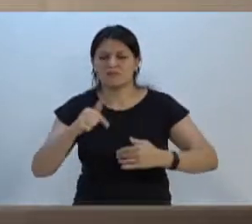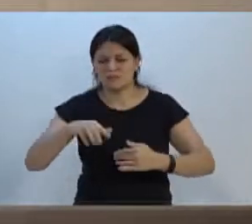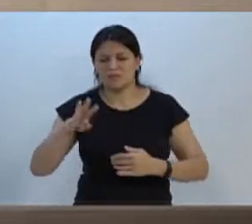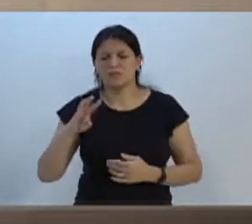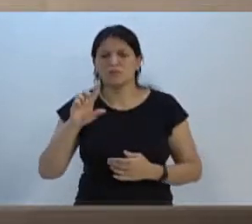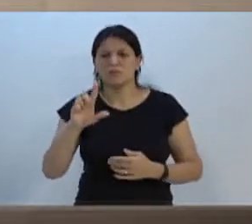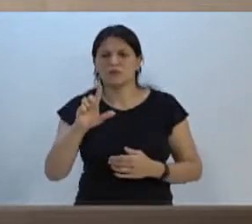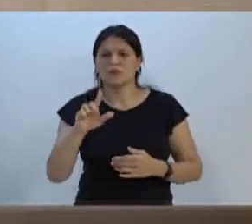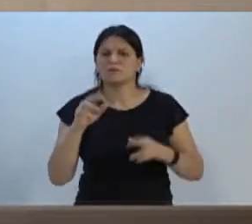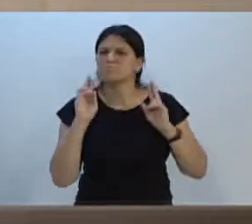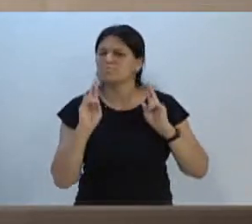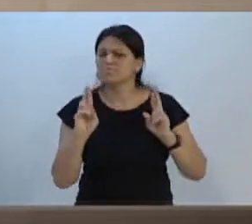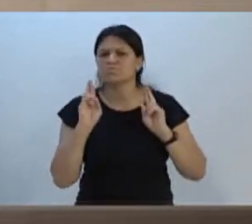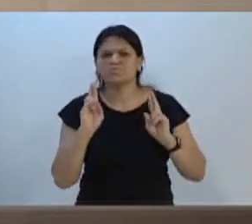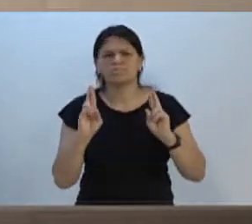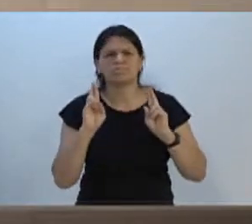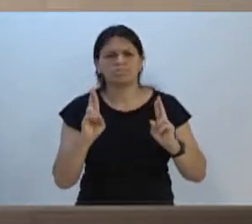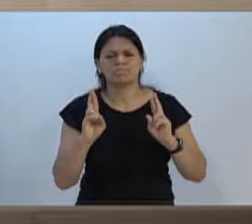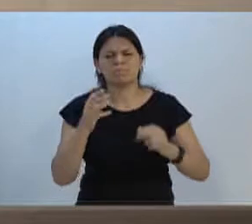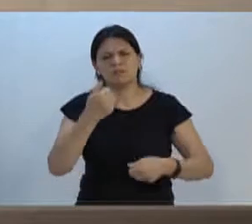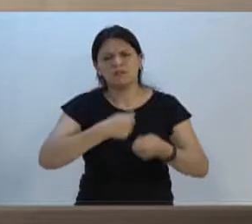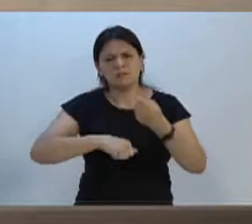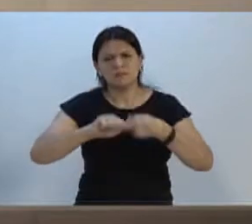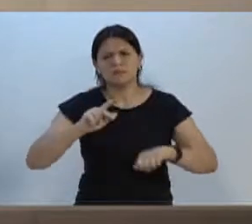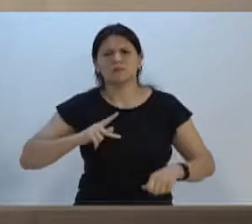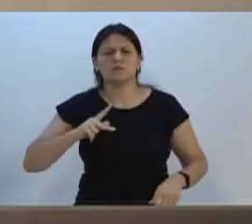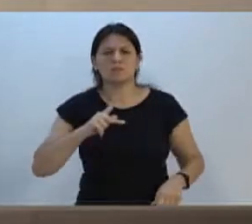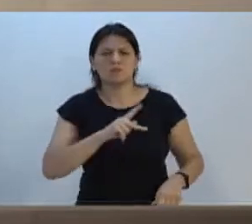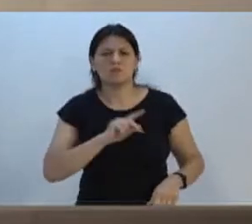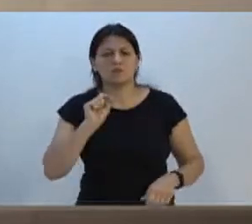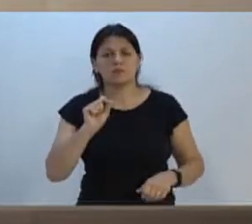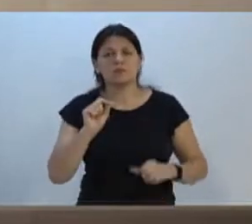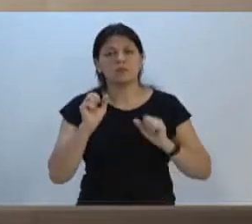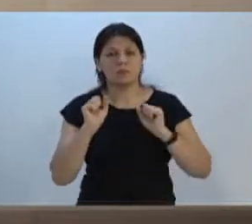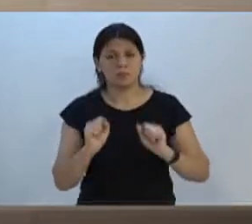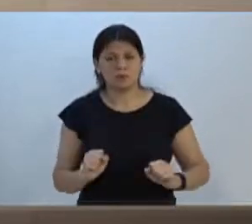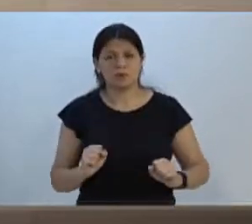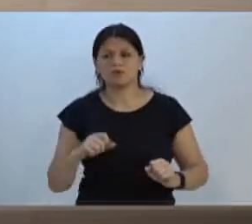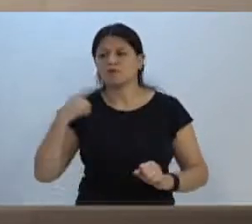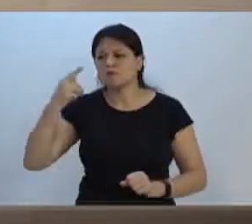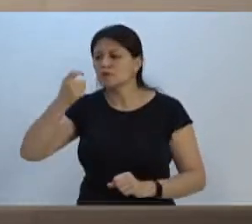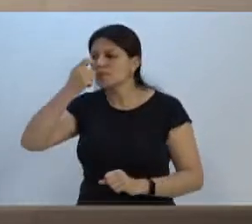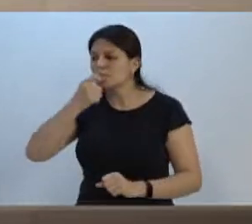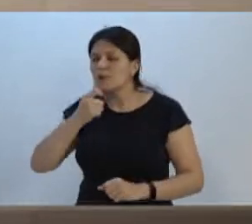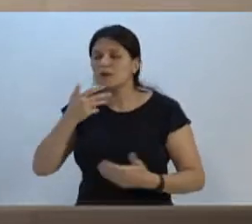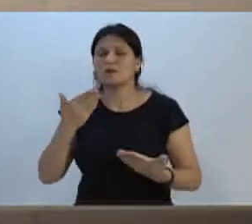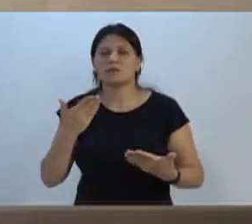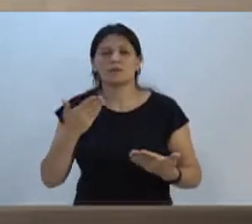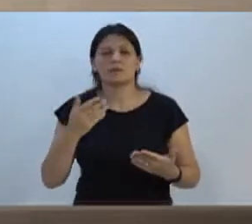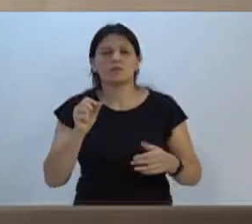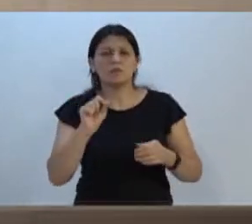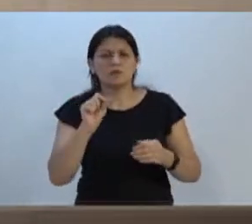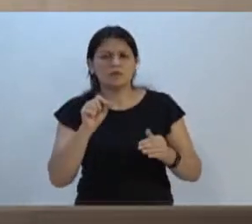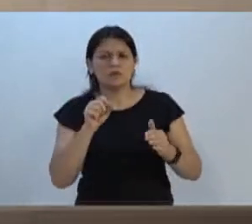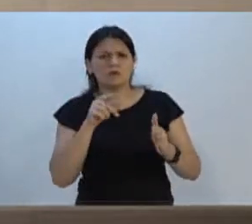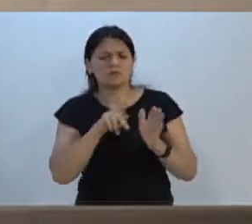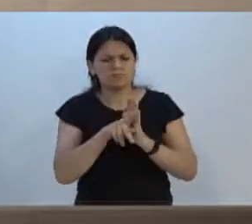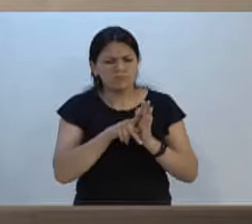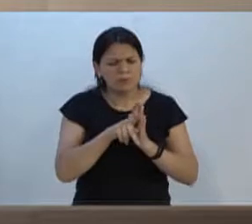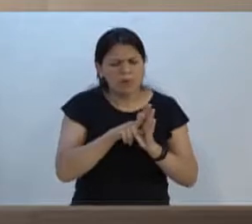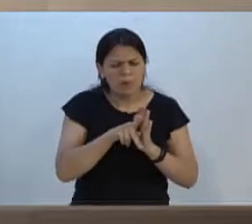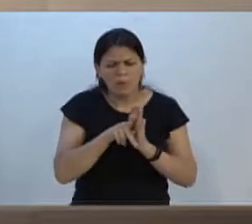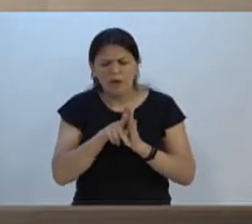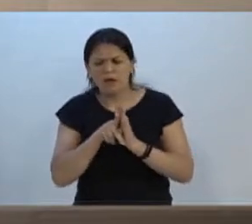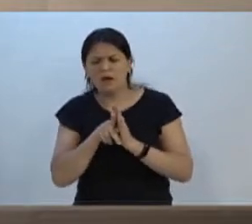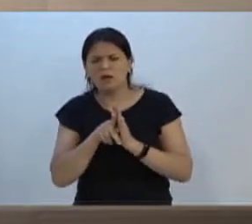faz coro, e a gente tem certeza que a administração pública, dentro daquilo que é possível, vereador Becker, dentro daquilo que está sendo estudado diante da realidade